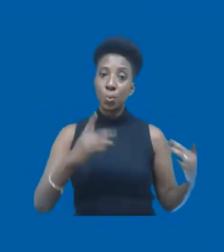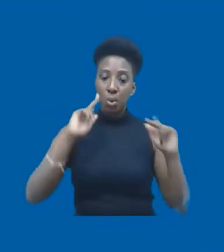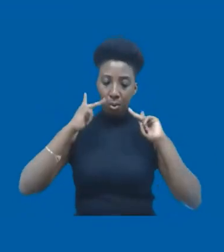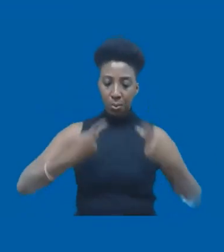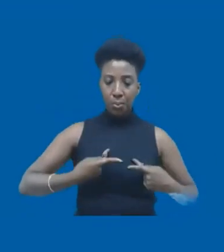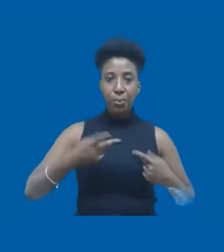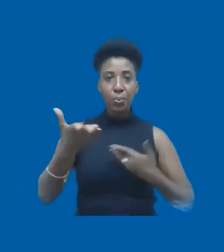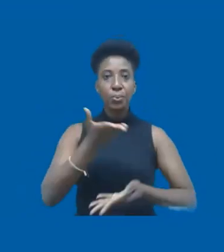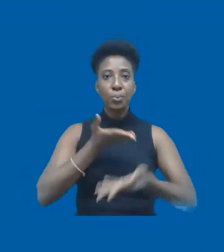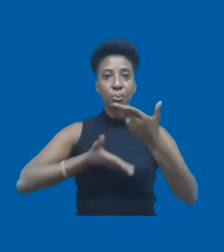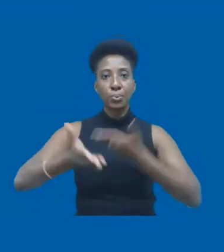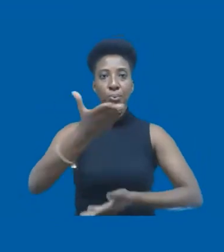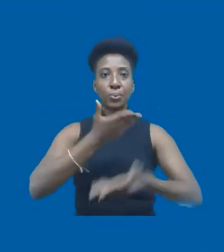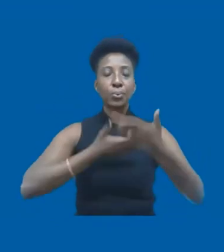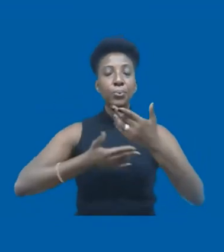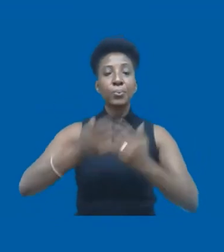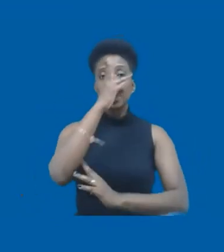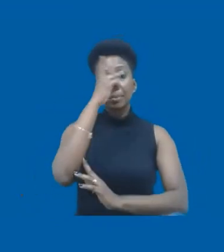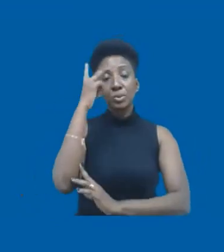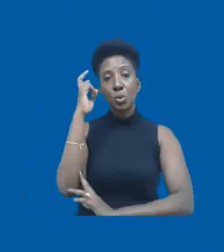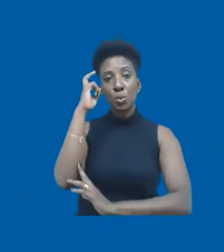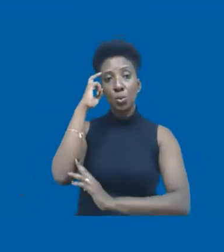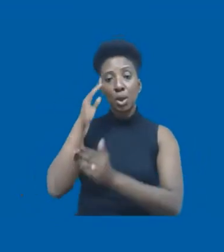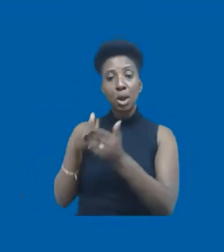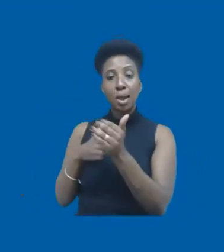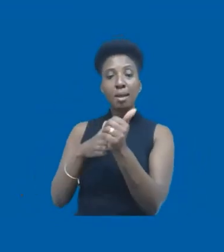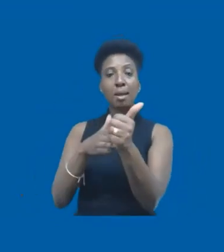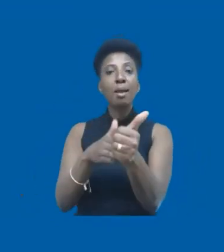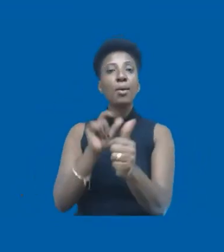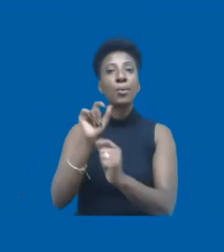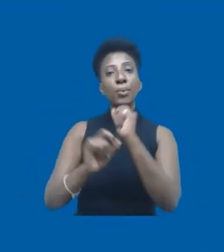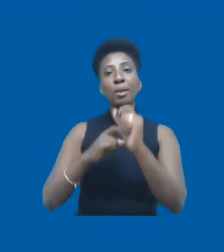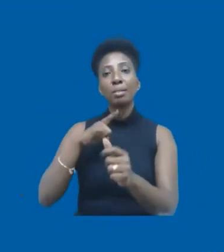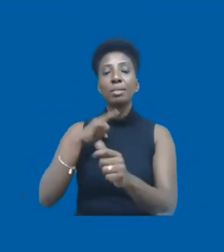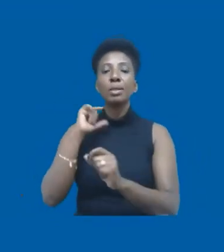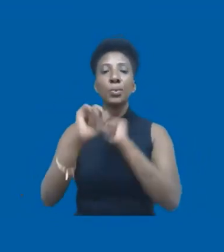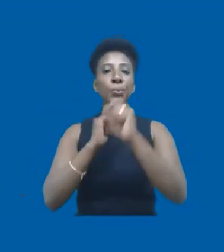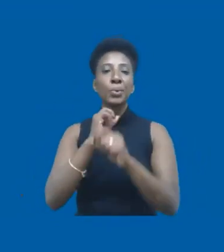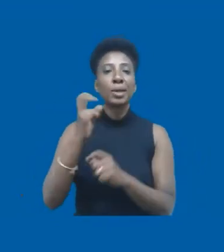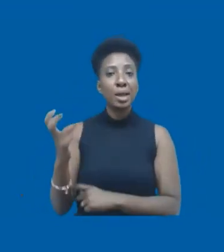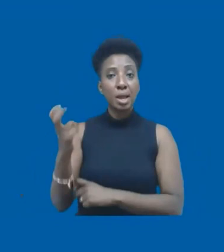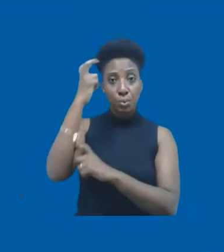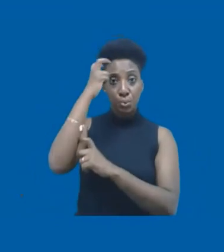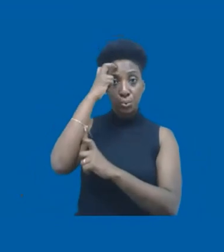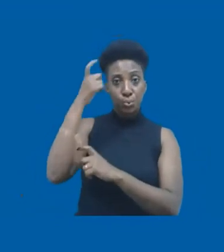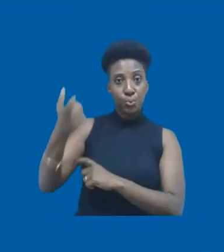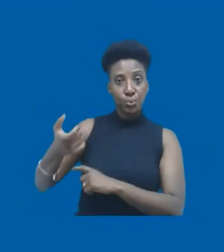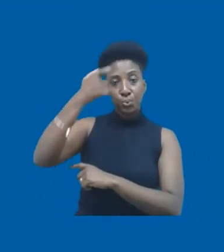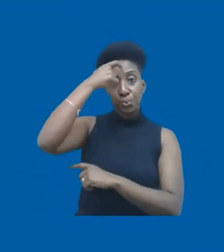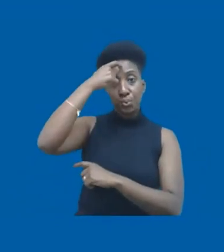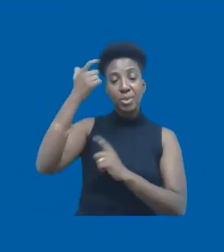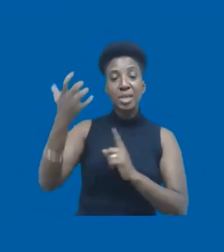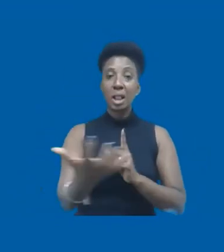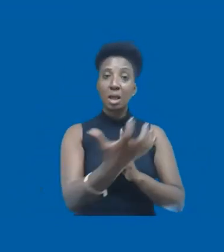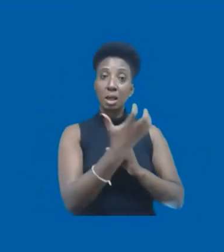Uma pessoa que segue uma cultura, como a cultura Ubuntu, ela tem a consciência de que ela é afetada quando seus